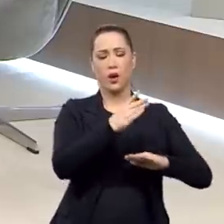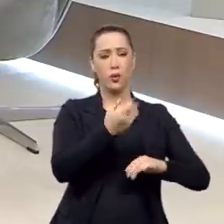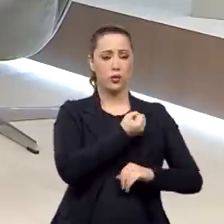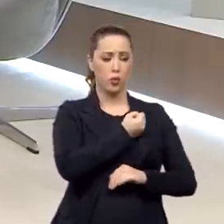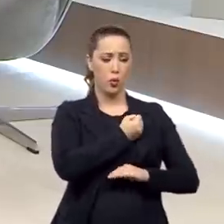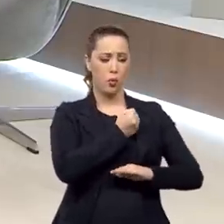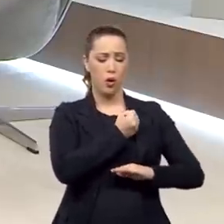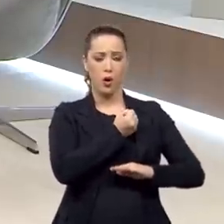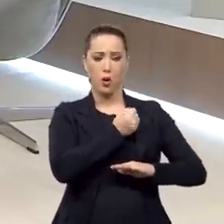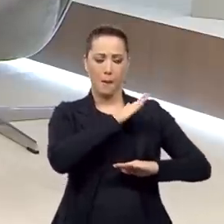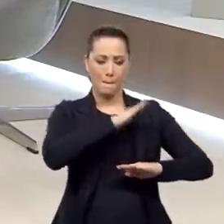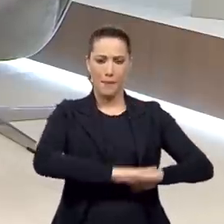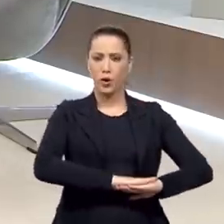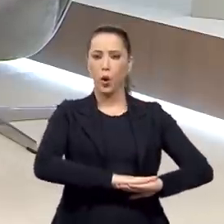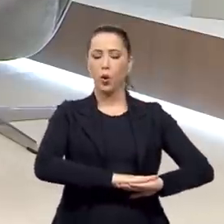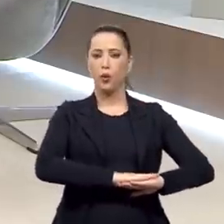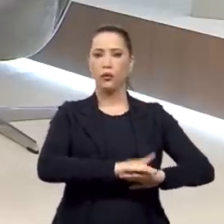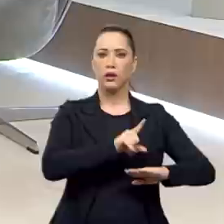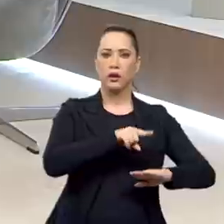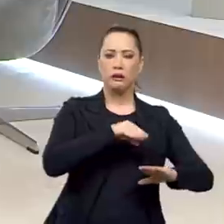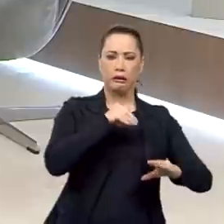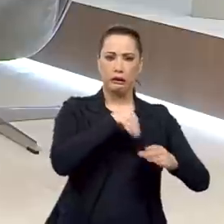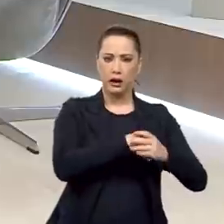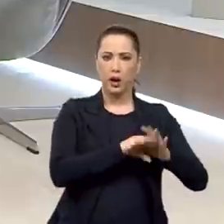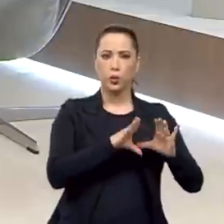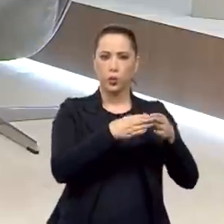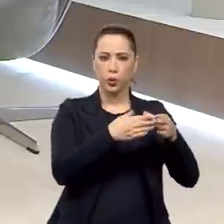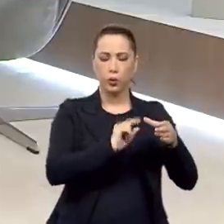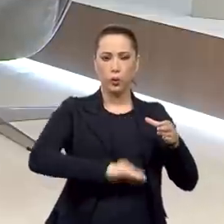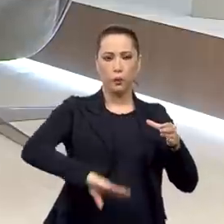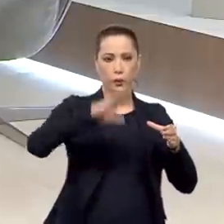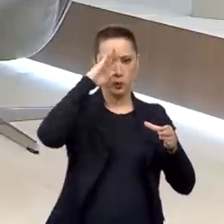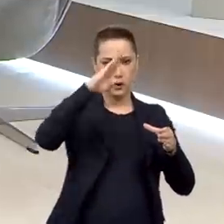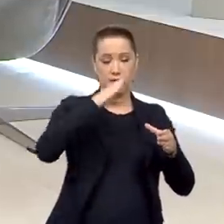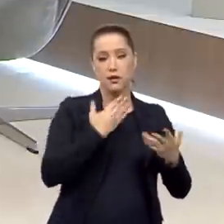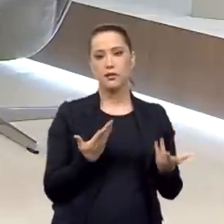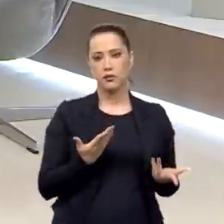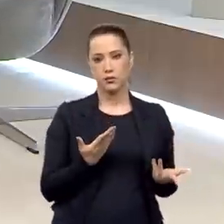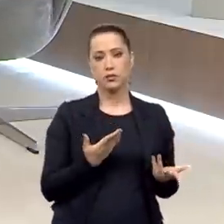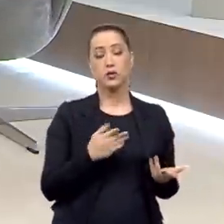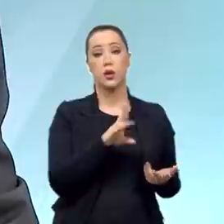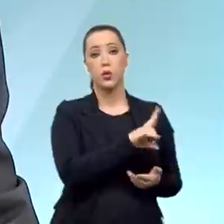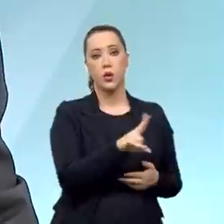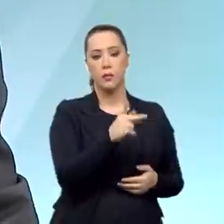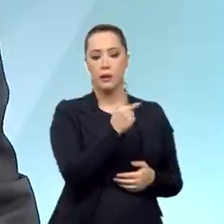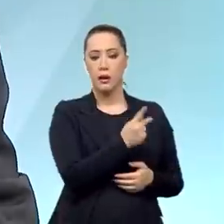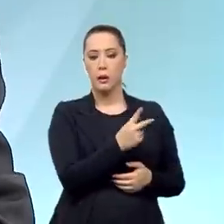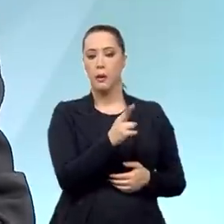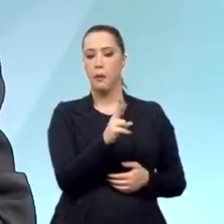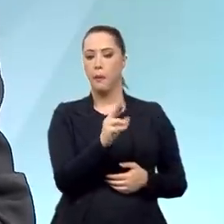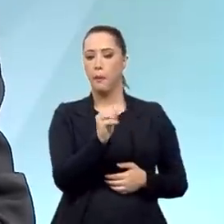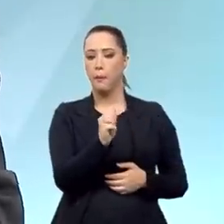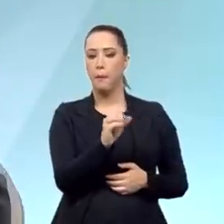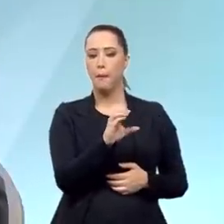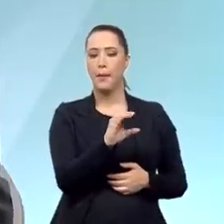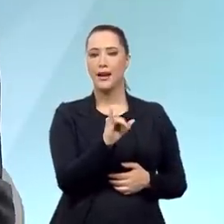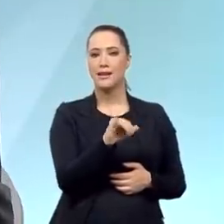ali da hierarquia, dentro do círculo das praças. Não, ele vai ser pracinha. Então, esse diminutivo é carinhoso, né? E ficou